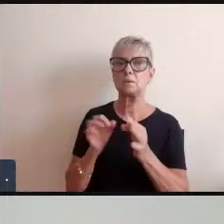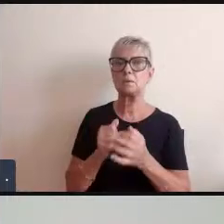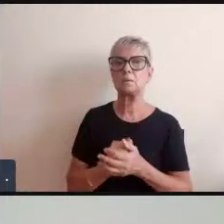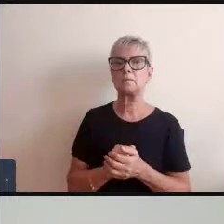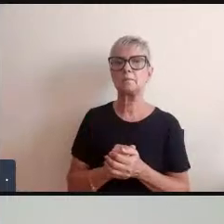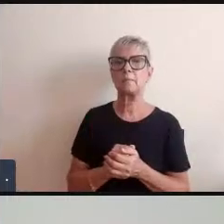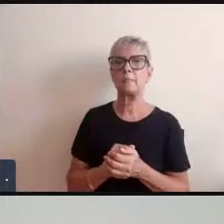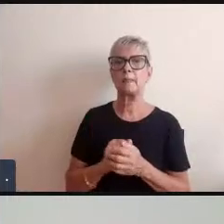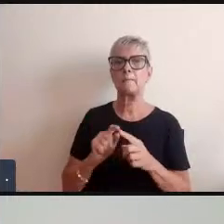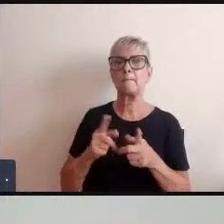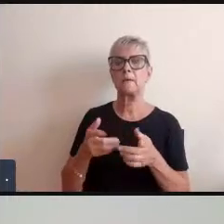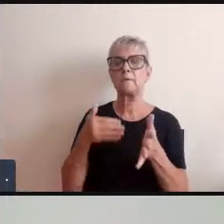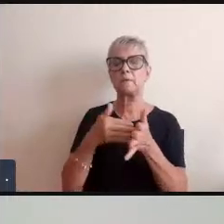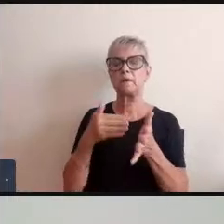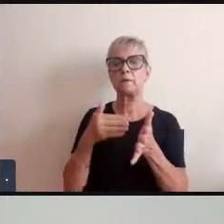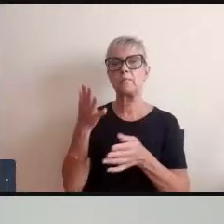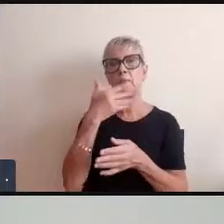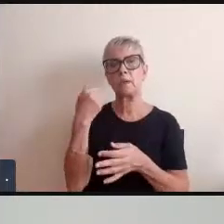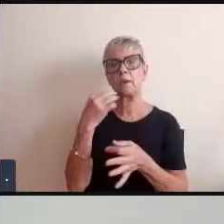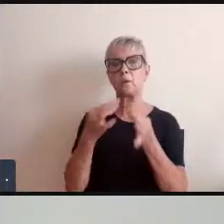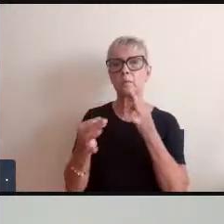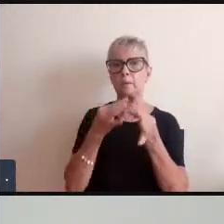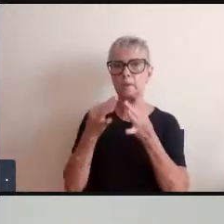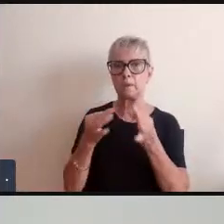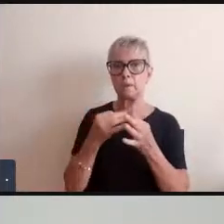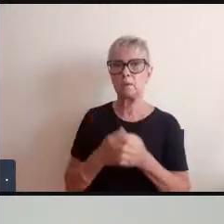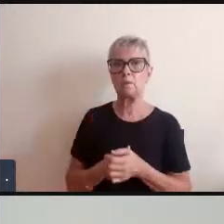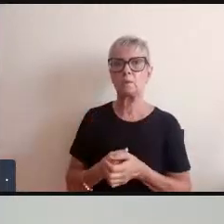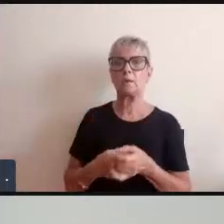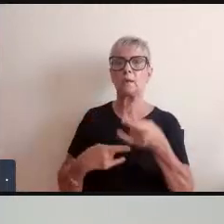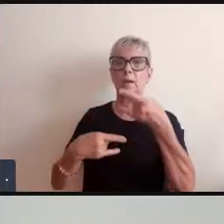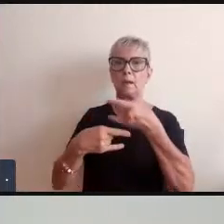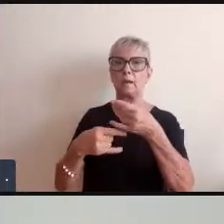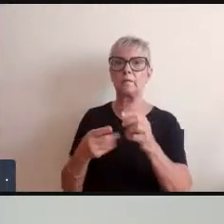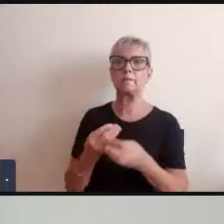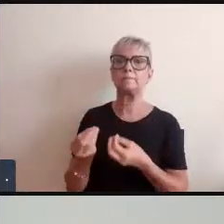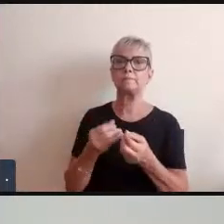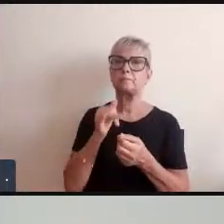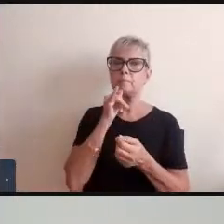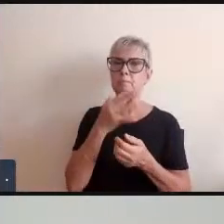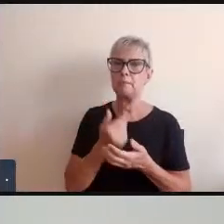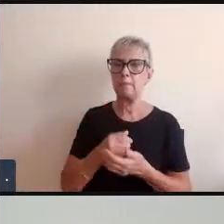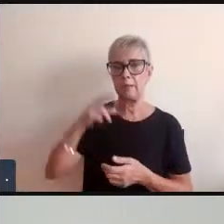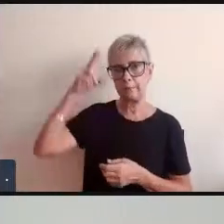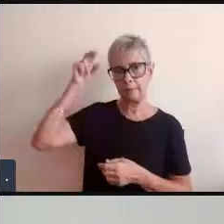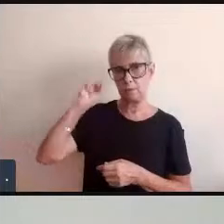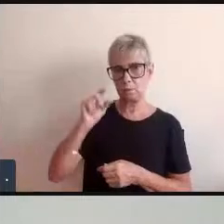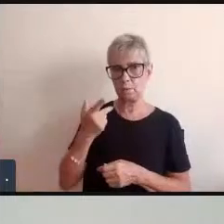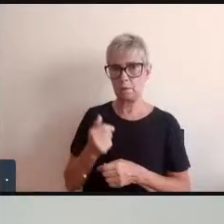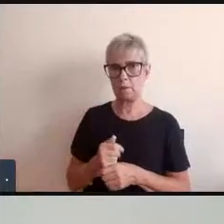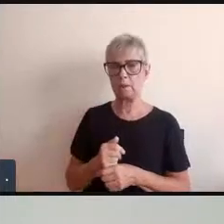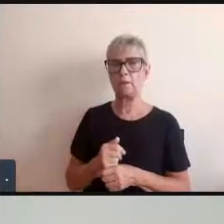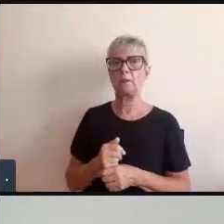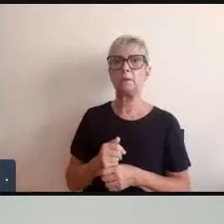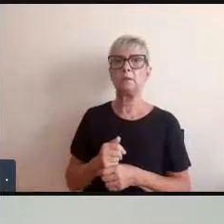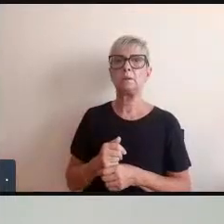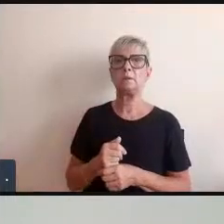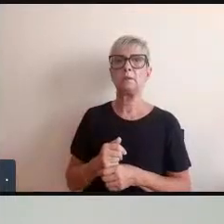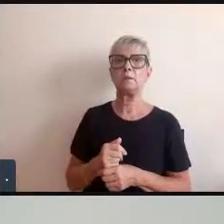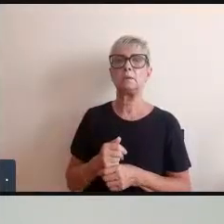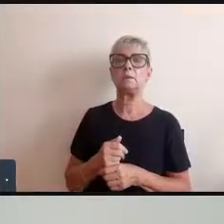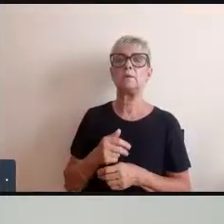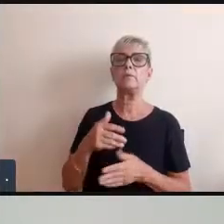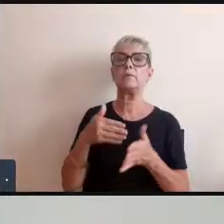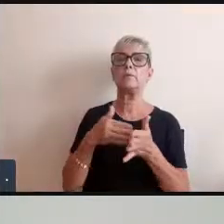final da live lembrando que vamos ter ao fim das três falas